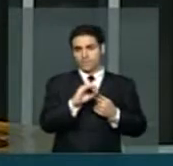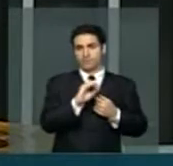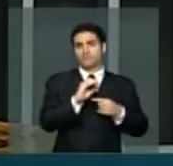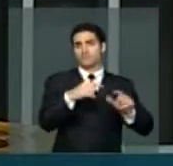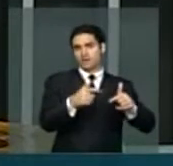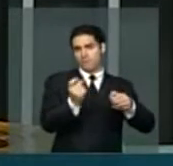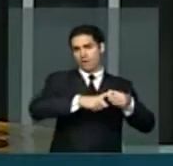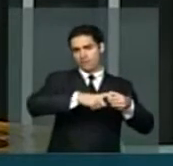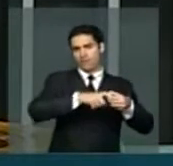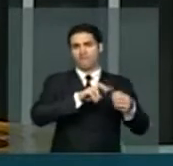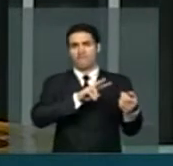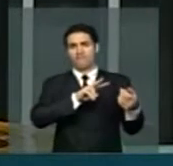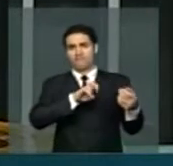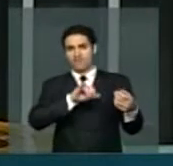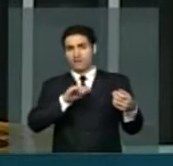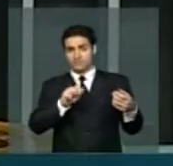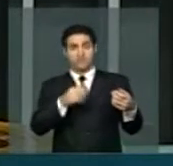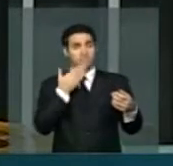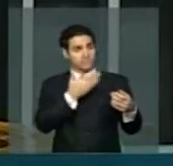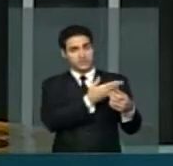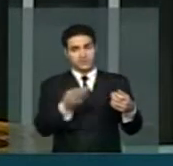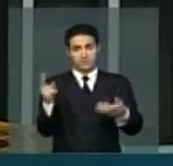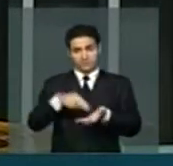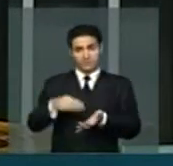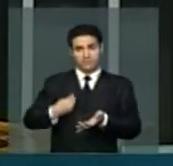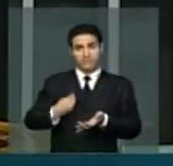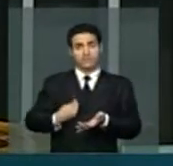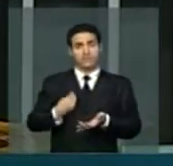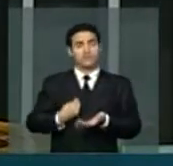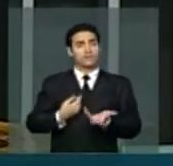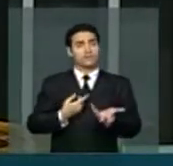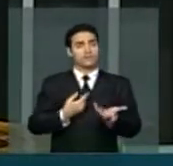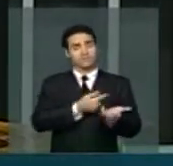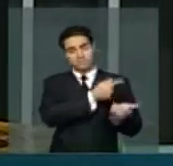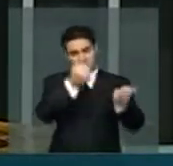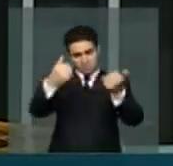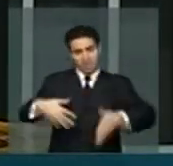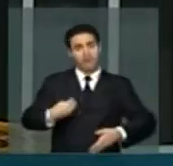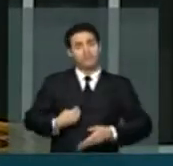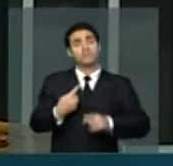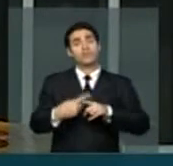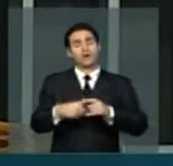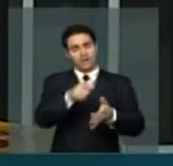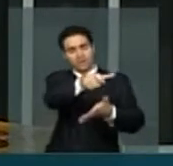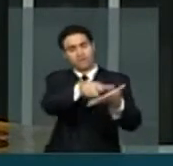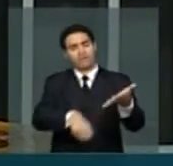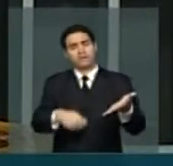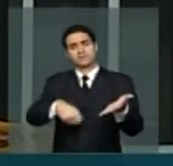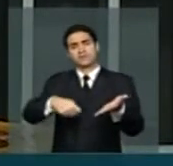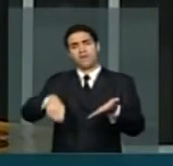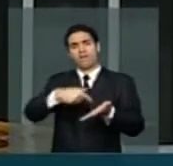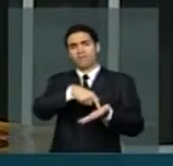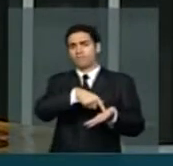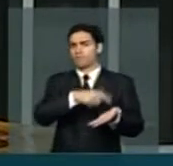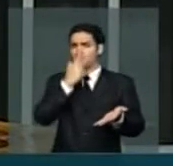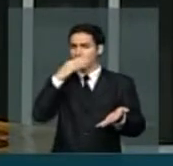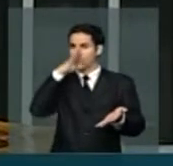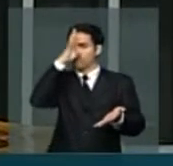Veja possam estar presentes e prestar o depoimento, uma vez que nas